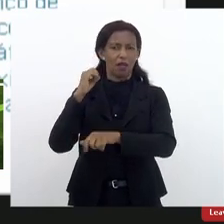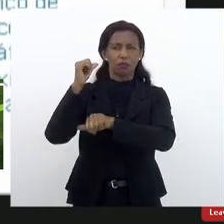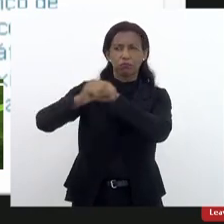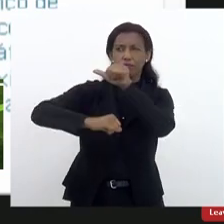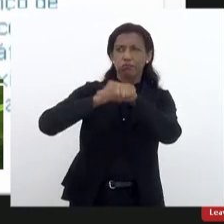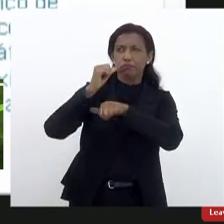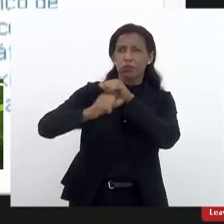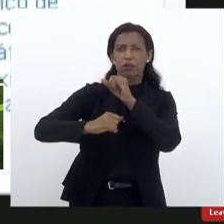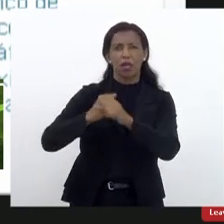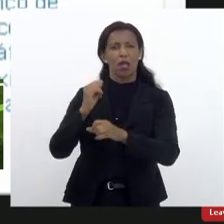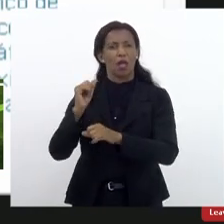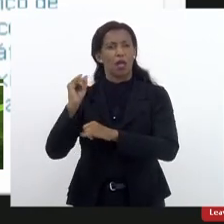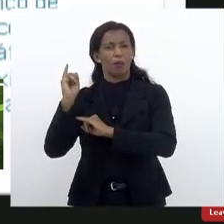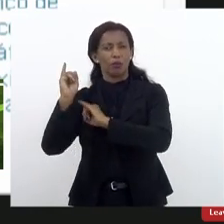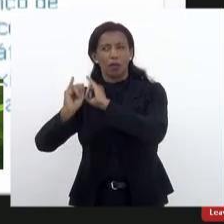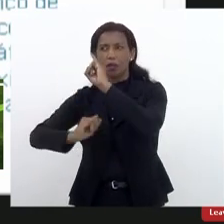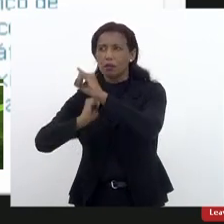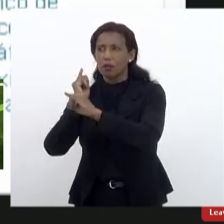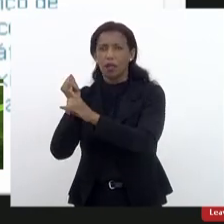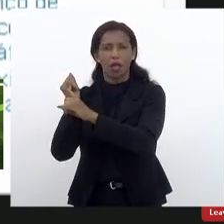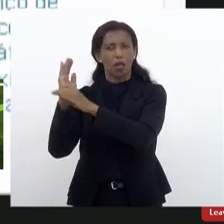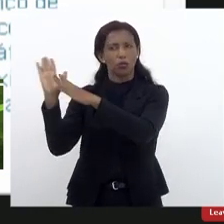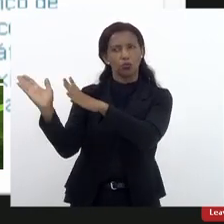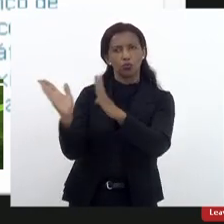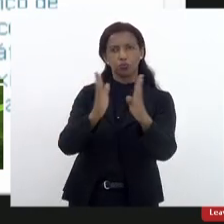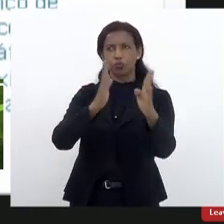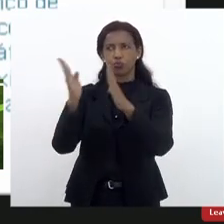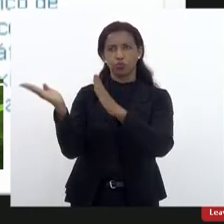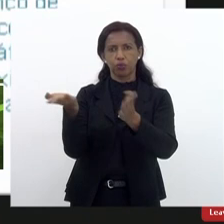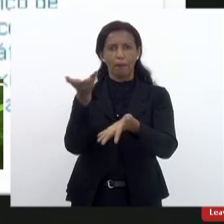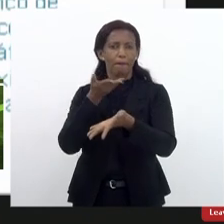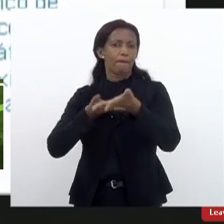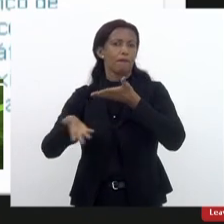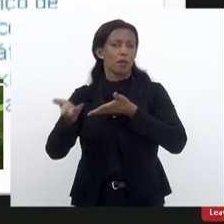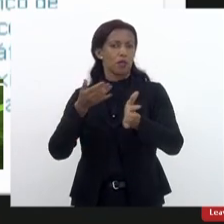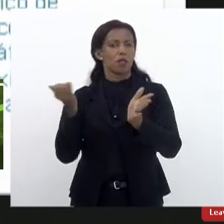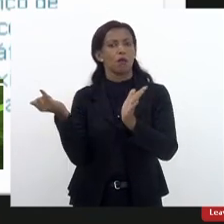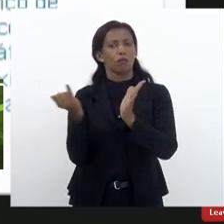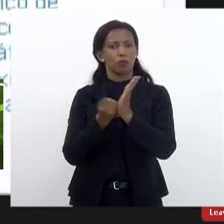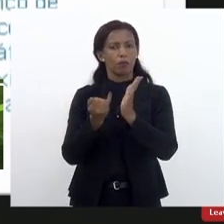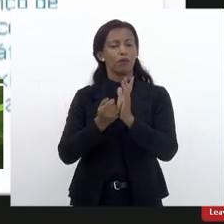acervo, nós temos acervos históricos ali, estabelecer parcerias para publicações também.